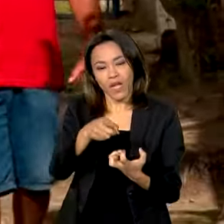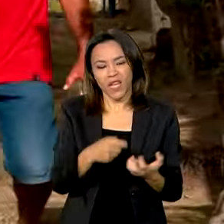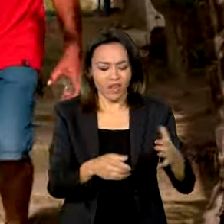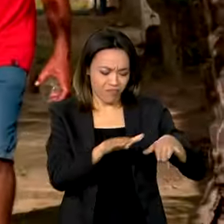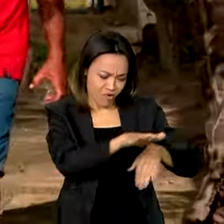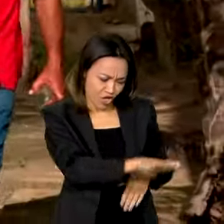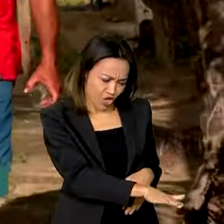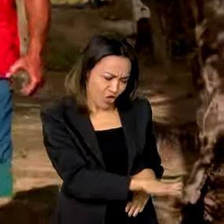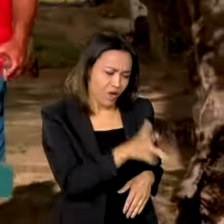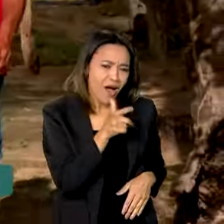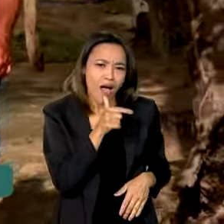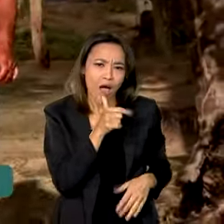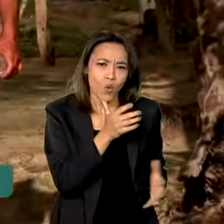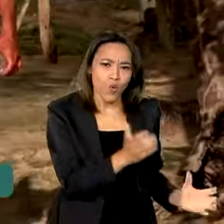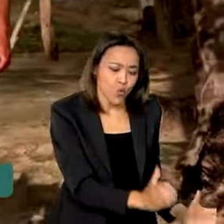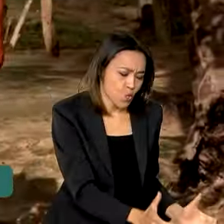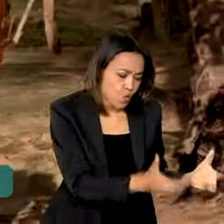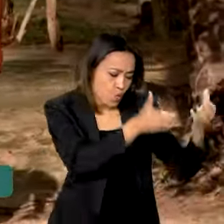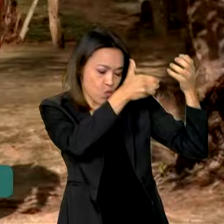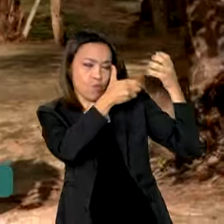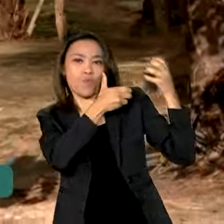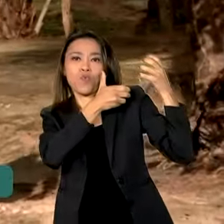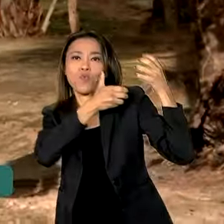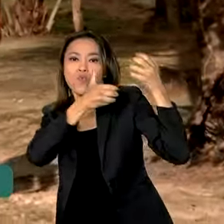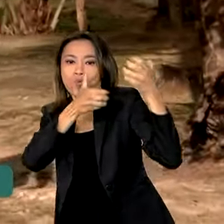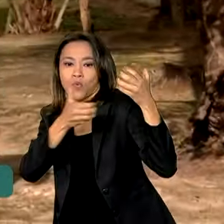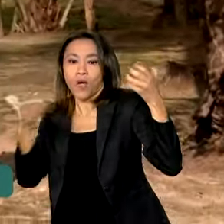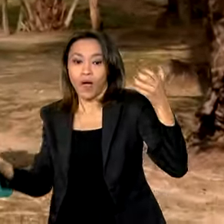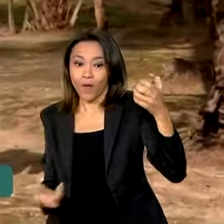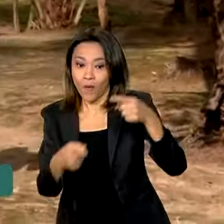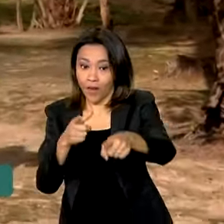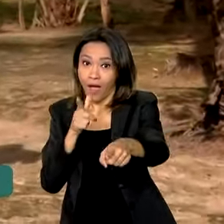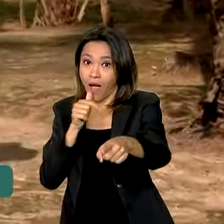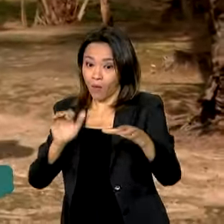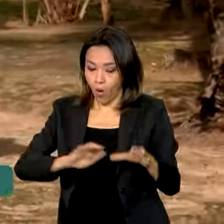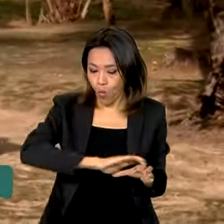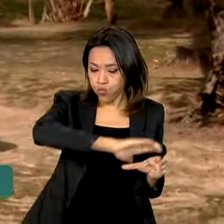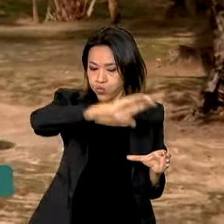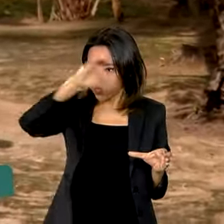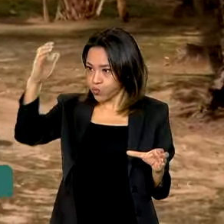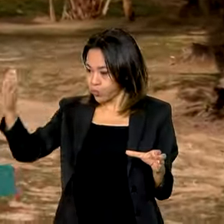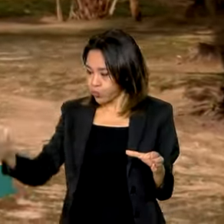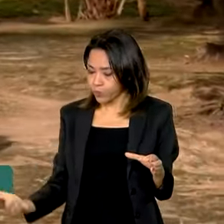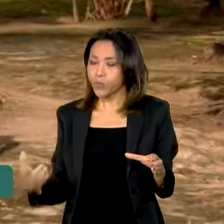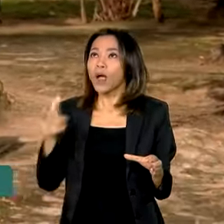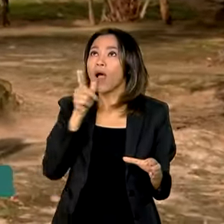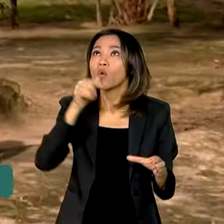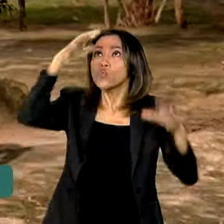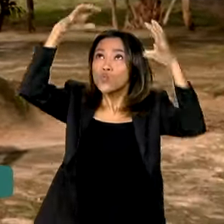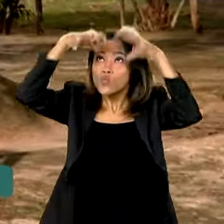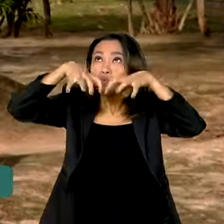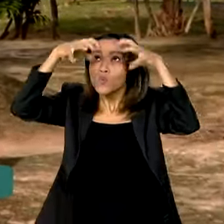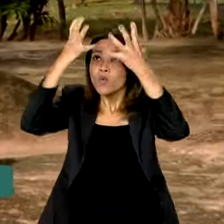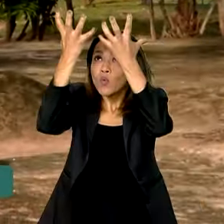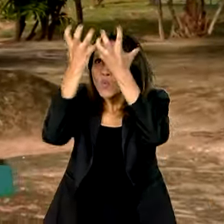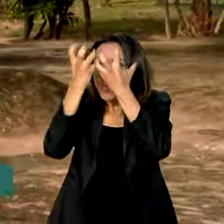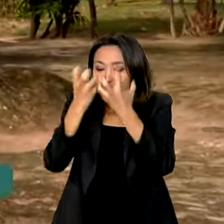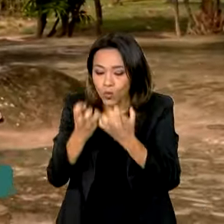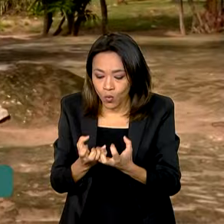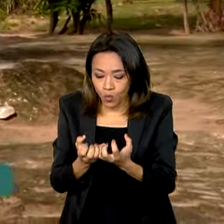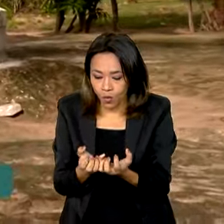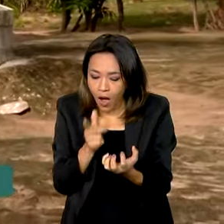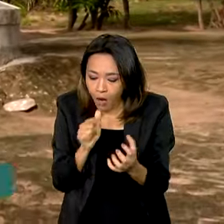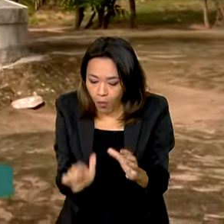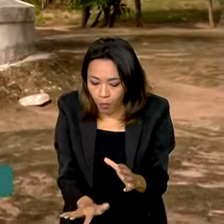açude, na vida adulta, primeiro pôde contar com a cisterna, que aproveita a água da chuva. Agora, seu Agnaldo tem uma